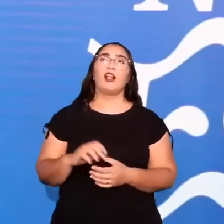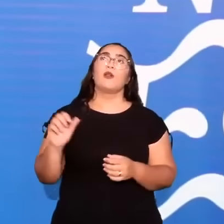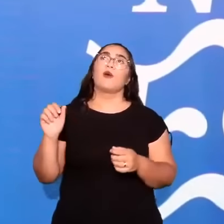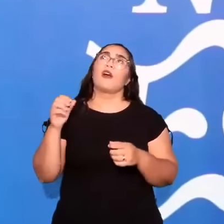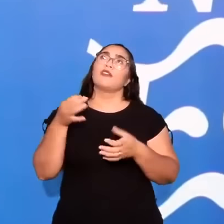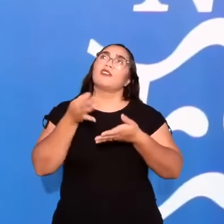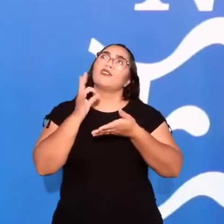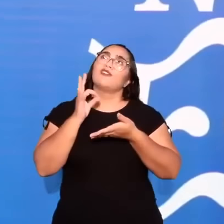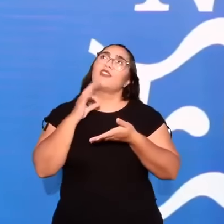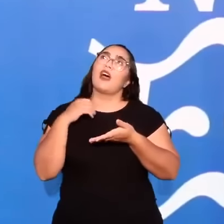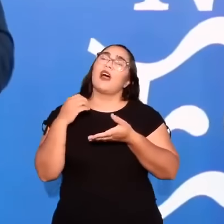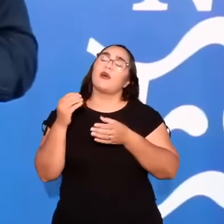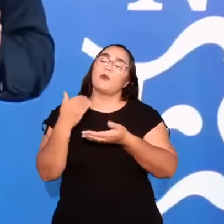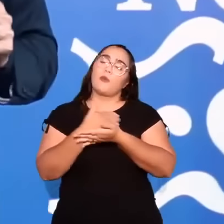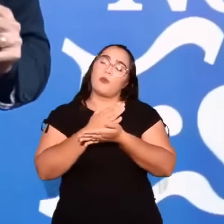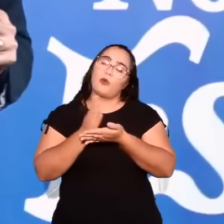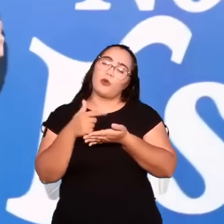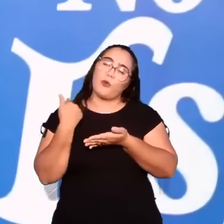bolinho de chuva.